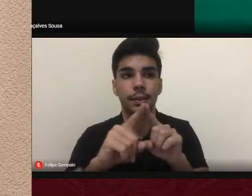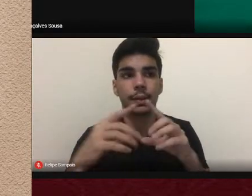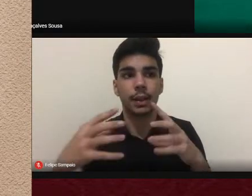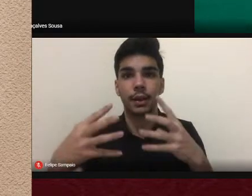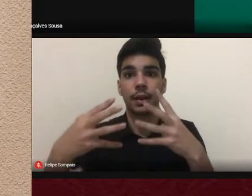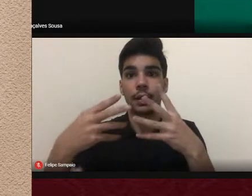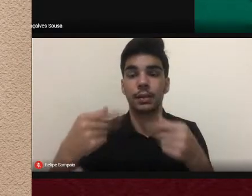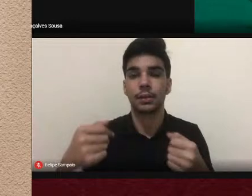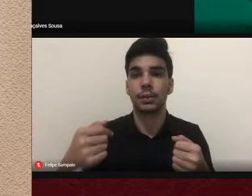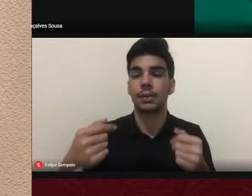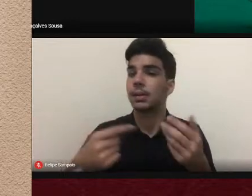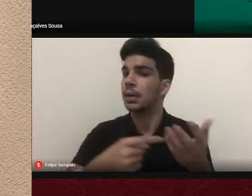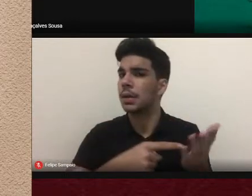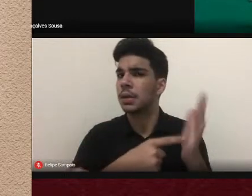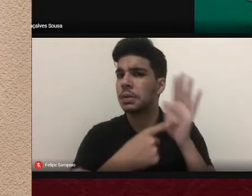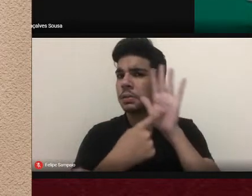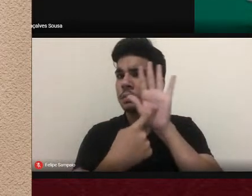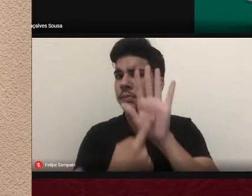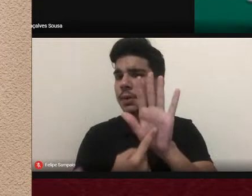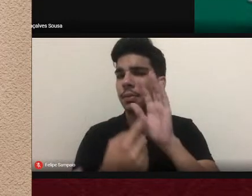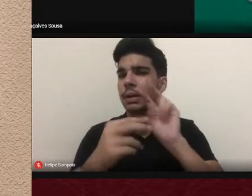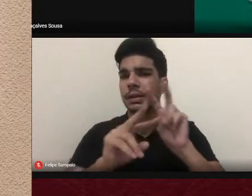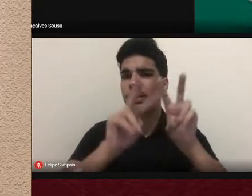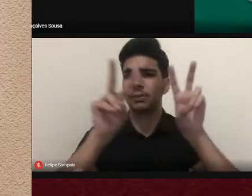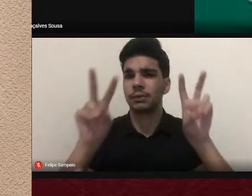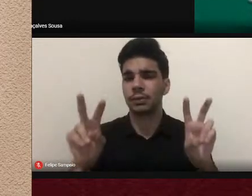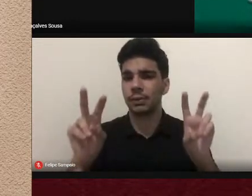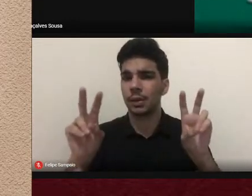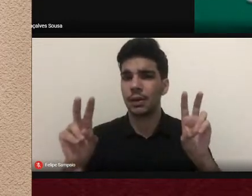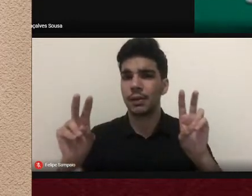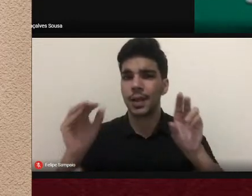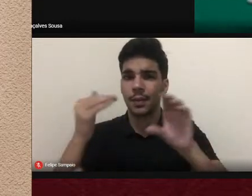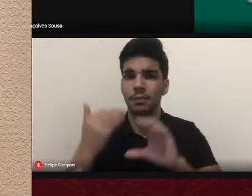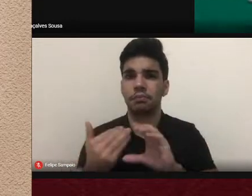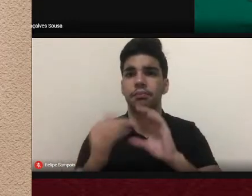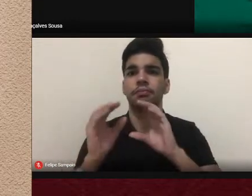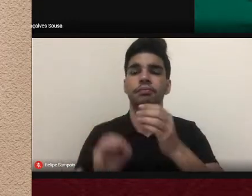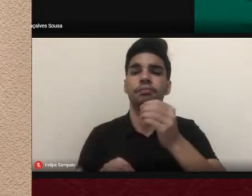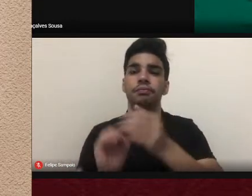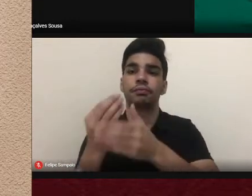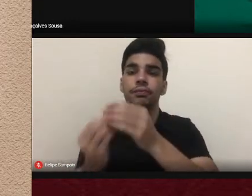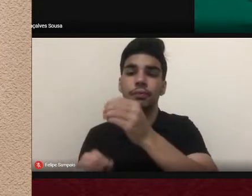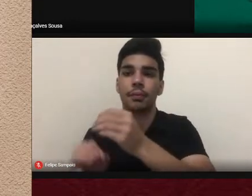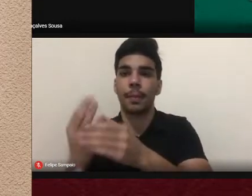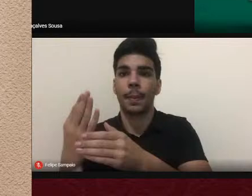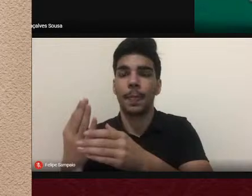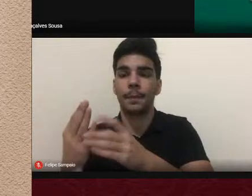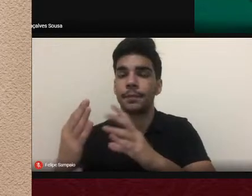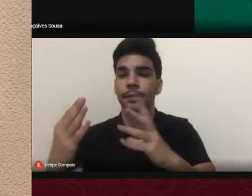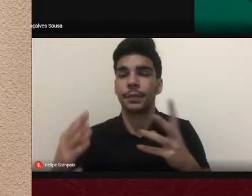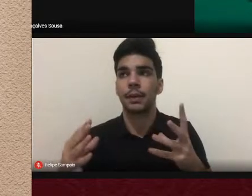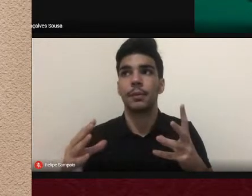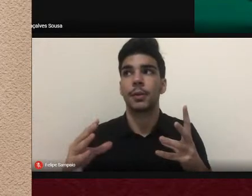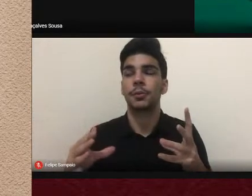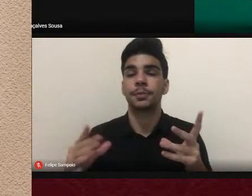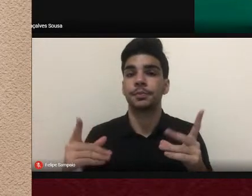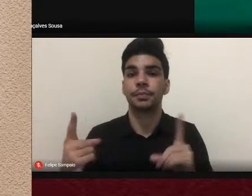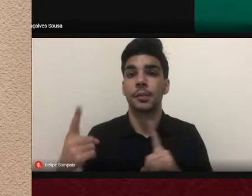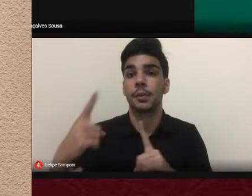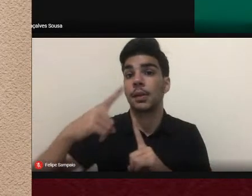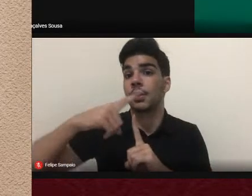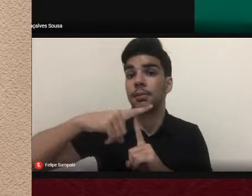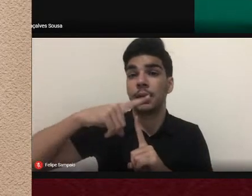a proficuidade dos temas que lançam a publicação permeada pela tipologia de